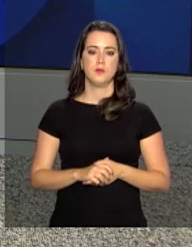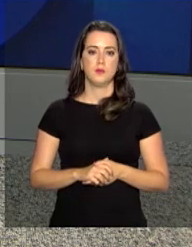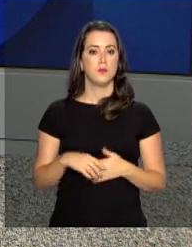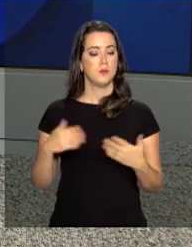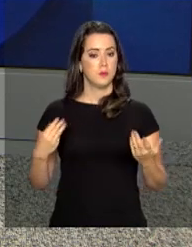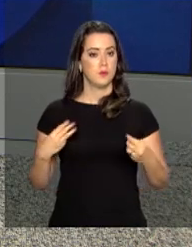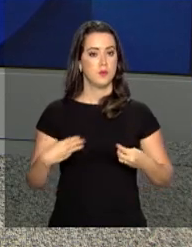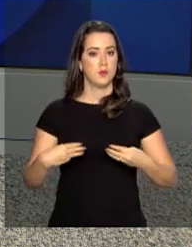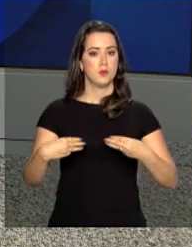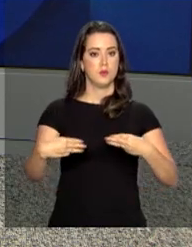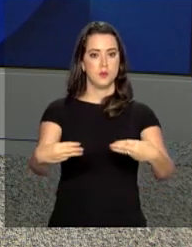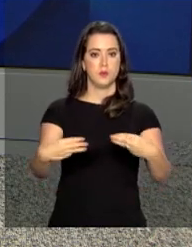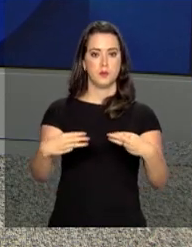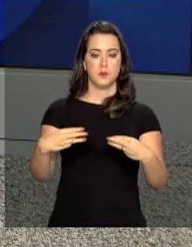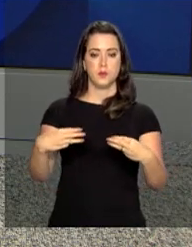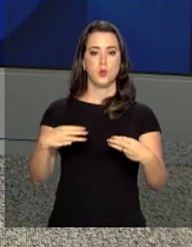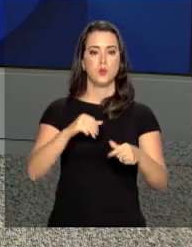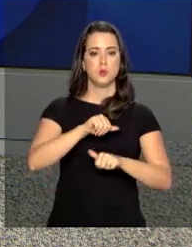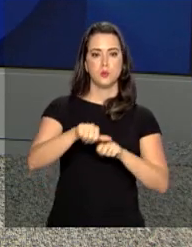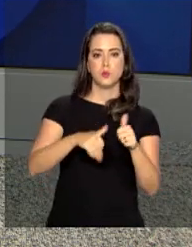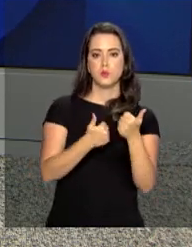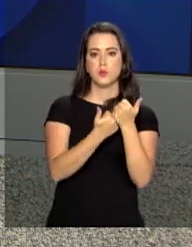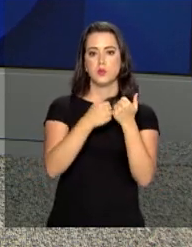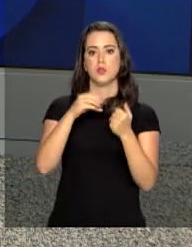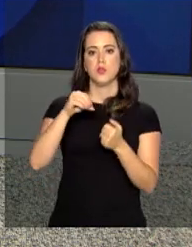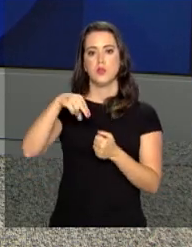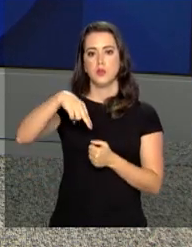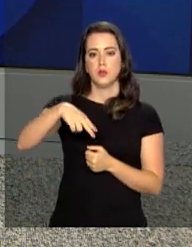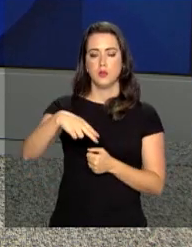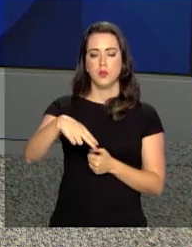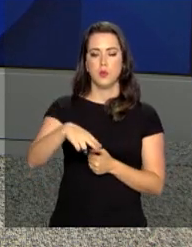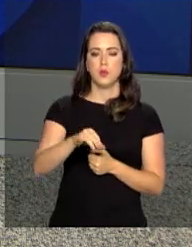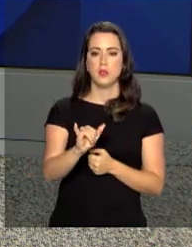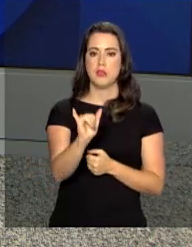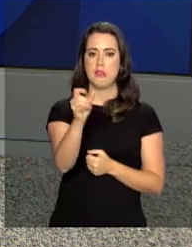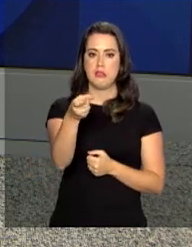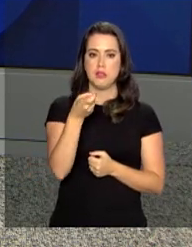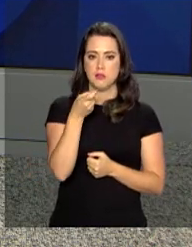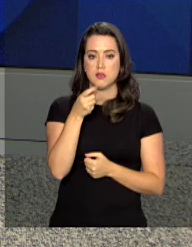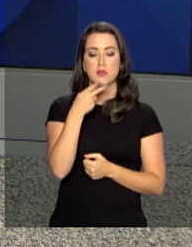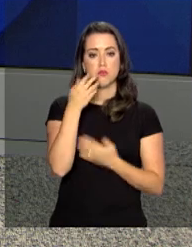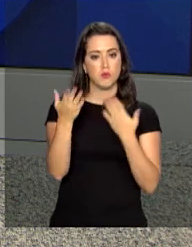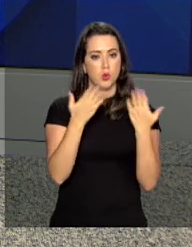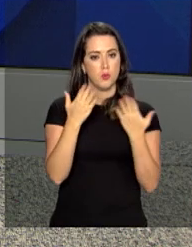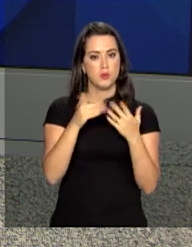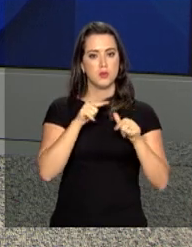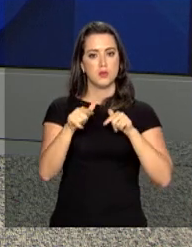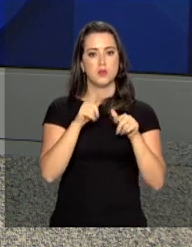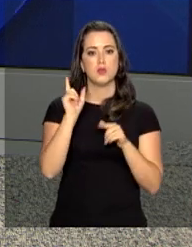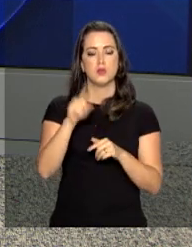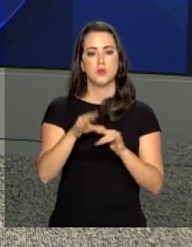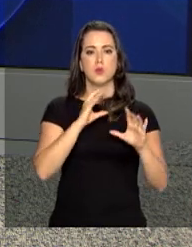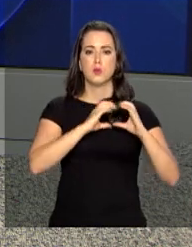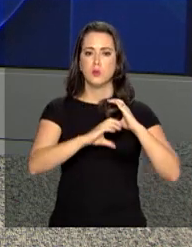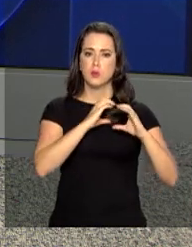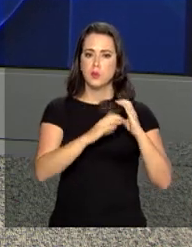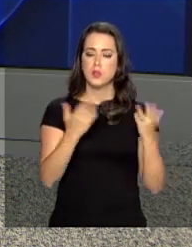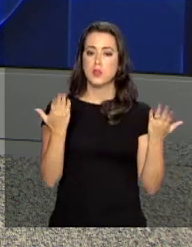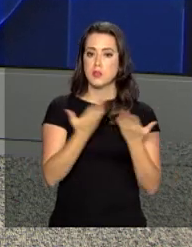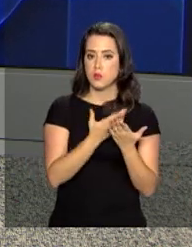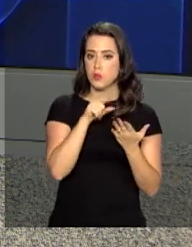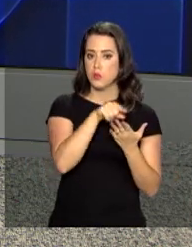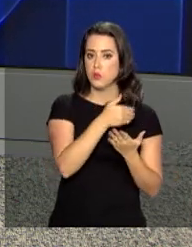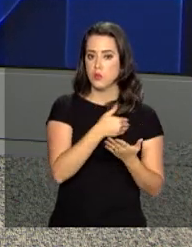O ministro extraordinário da Transição, Onyx Lorenzoni, fez um balanço dos trabalhos. Segundo ele, a comunicação com o atual